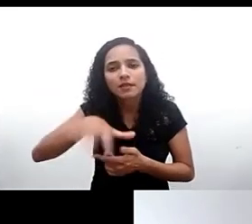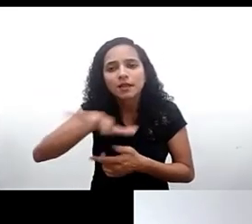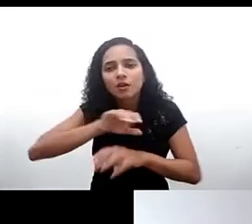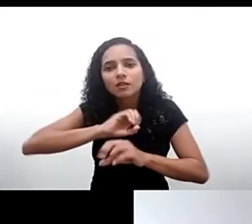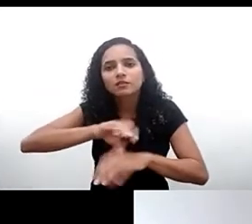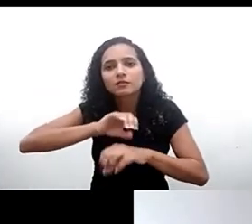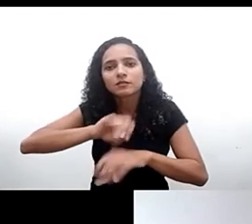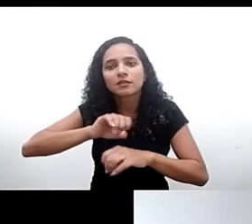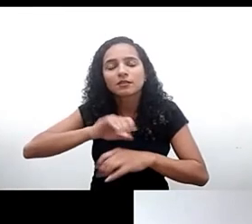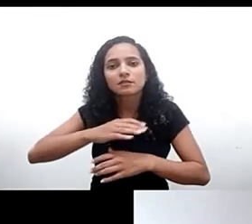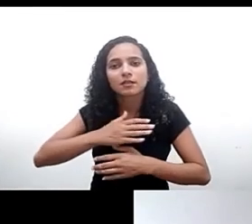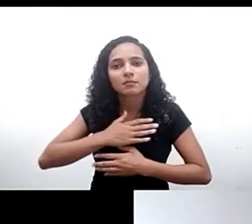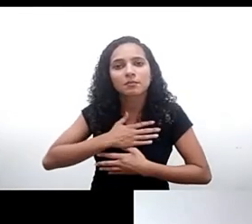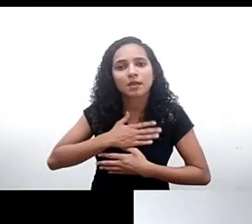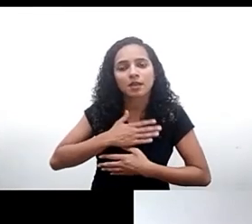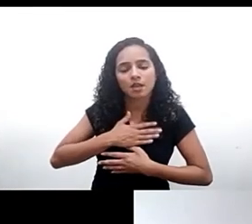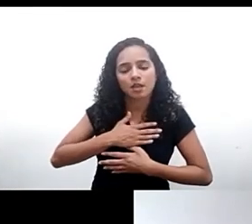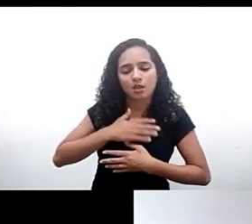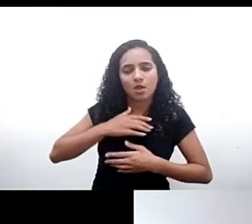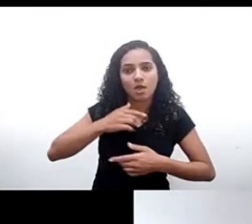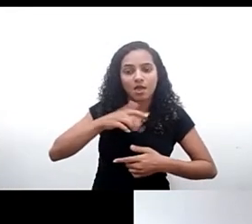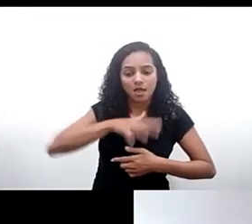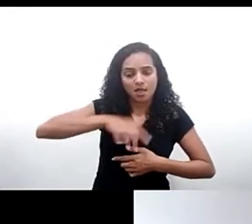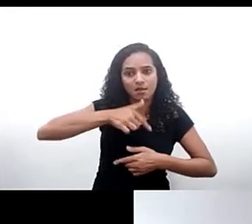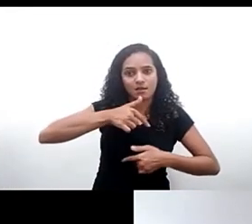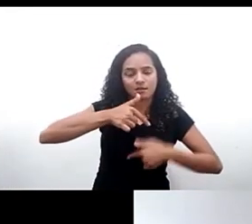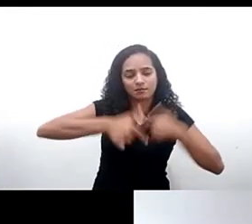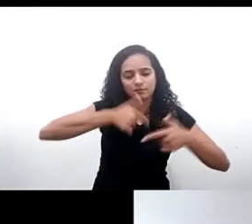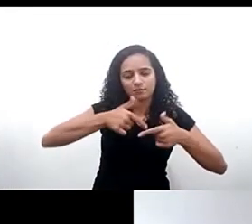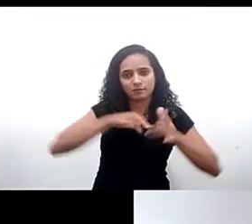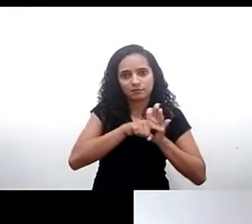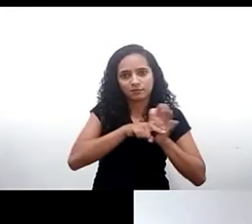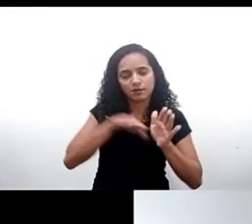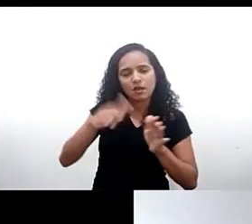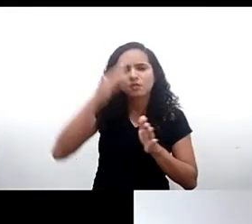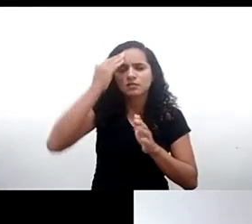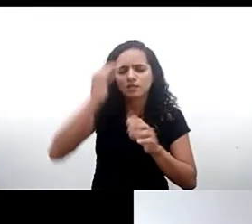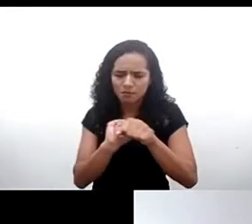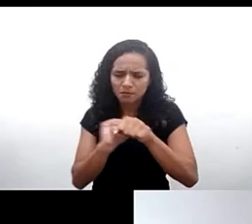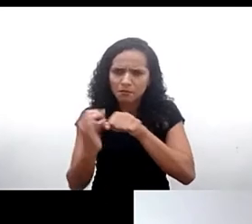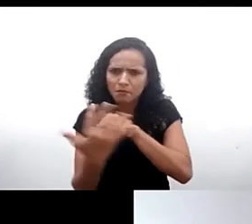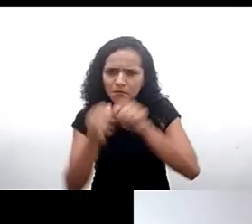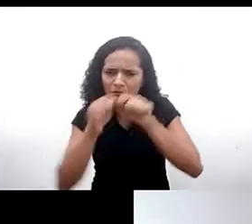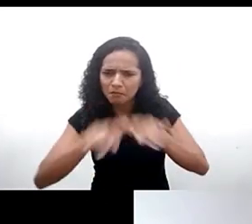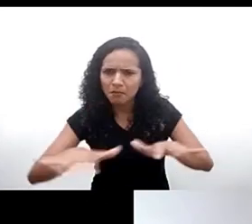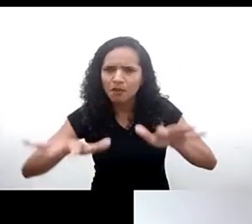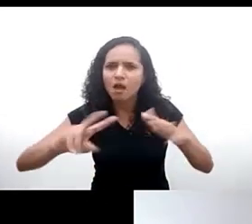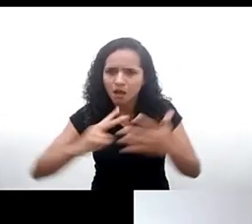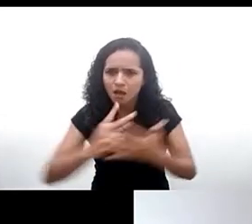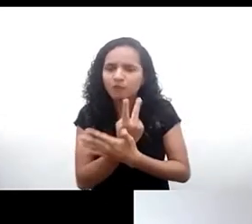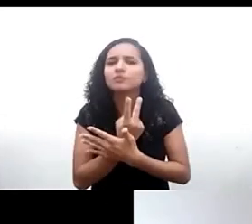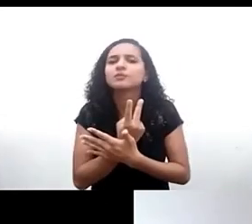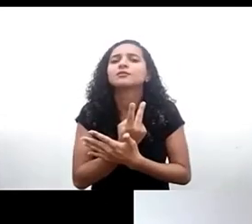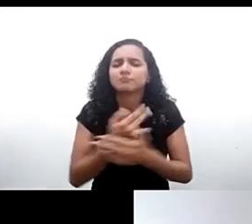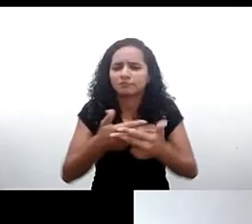âmbito de atuação com relação à pandemia todos sabemos que foram visibilizadas as enormes e